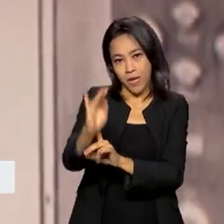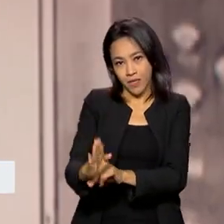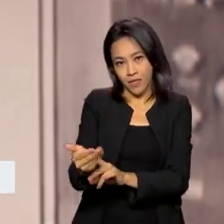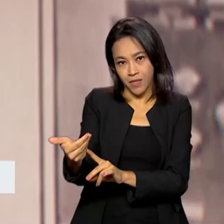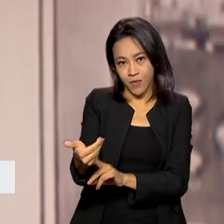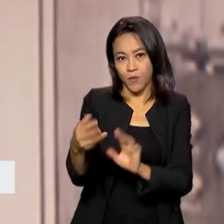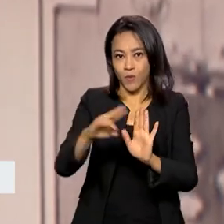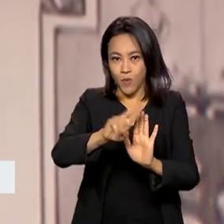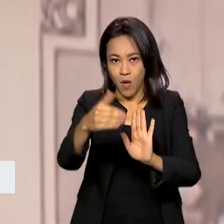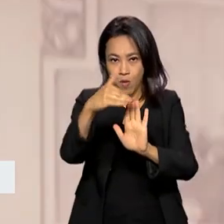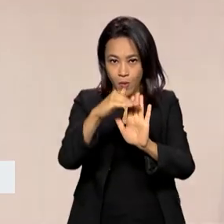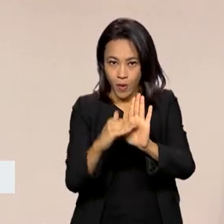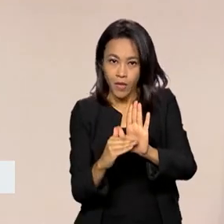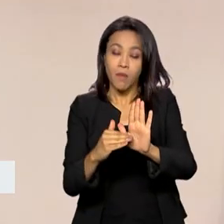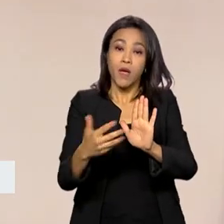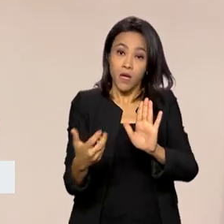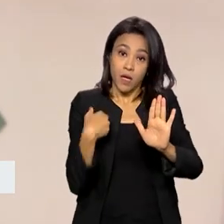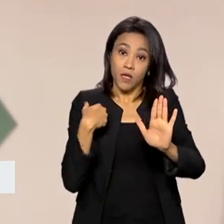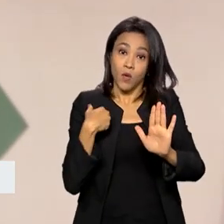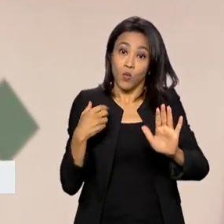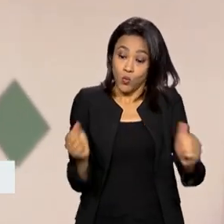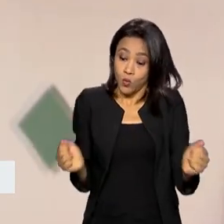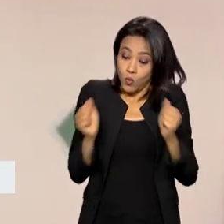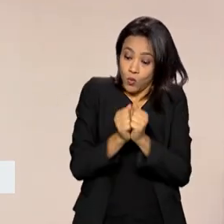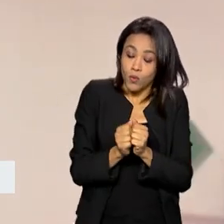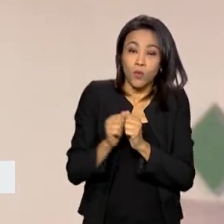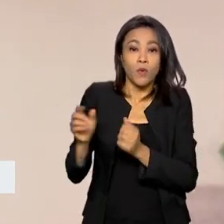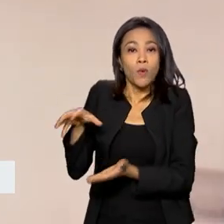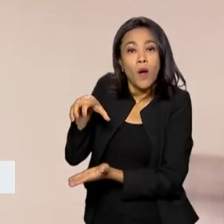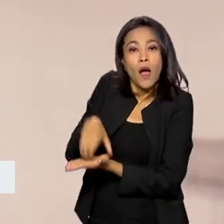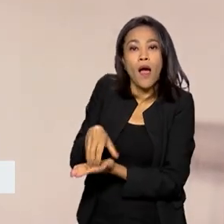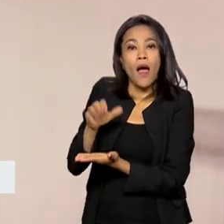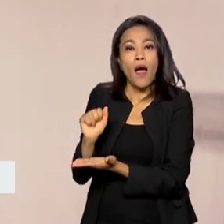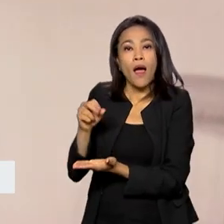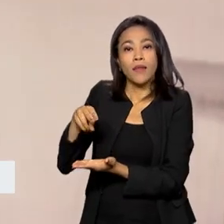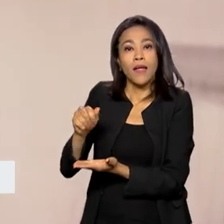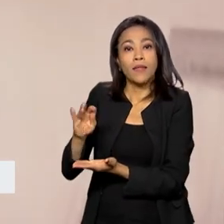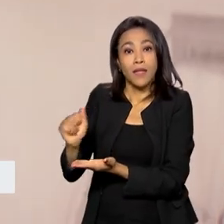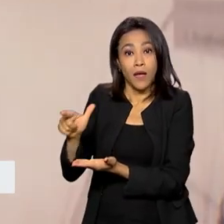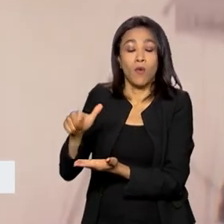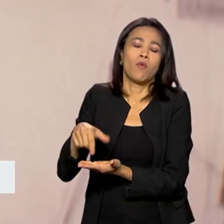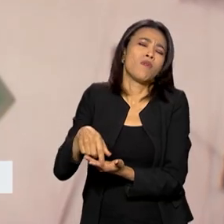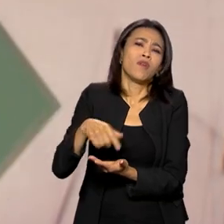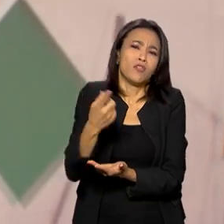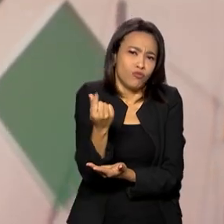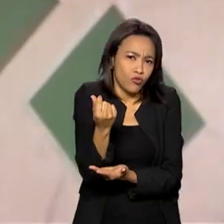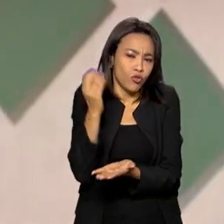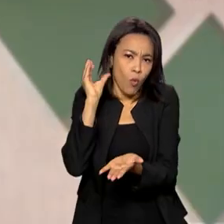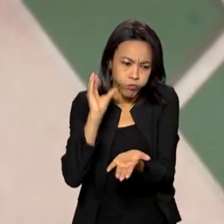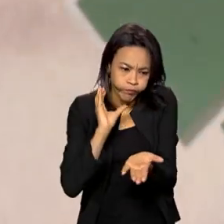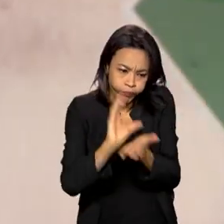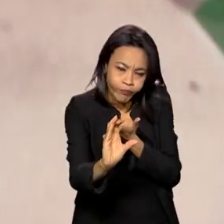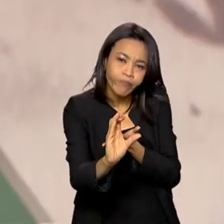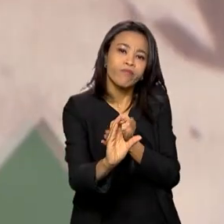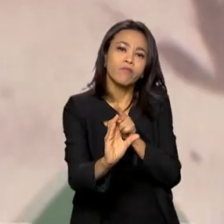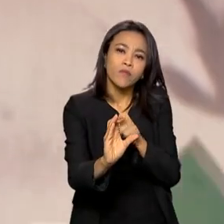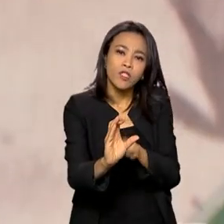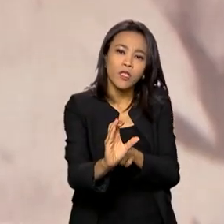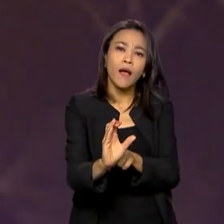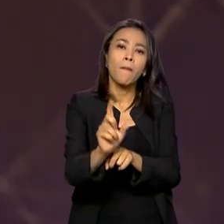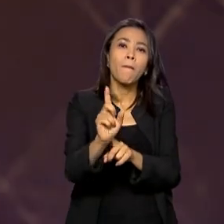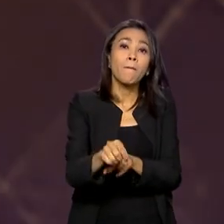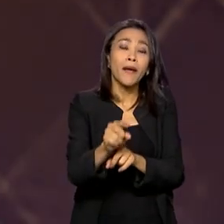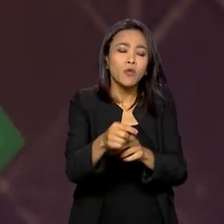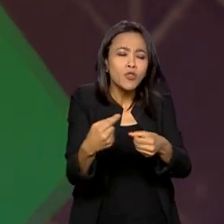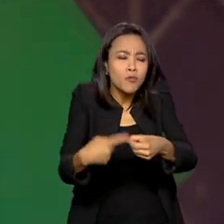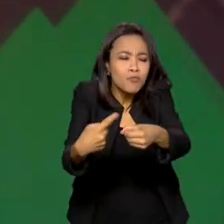junto com a Anatel nós investimos 850 milhões de reais para digitalizar os pequenos